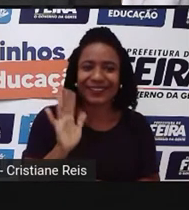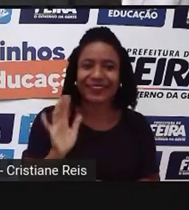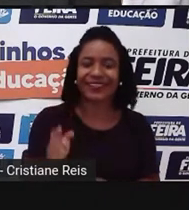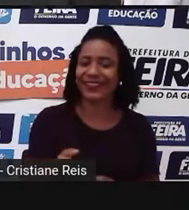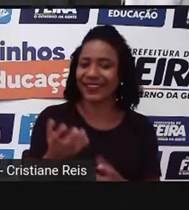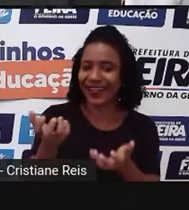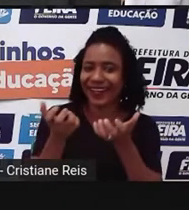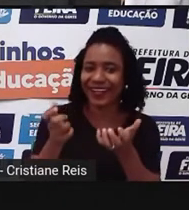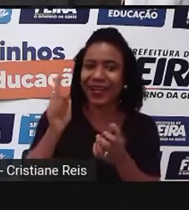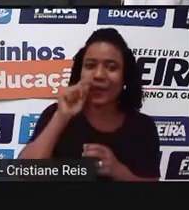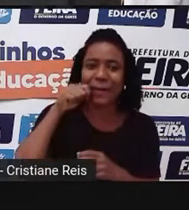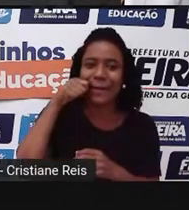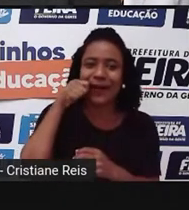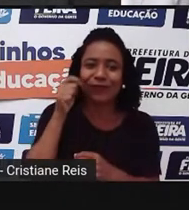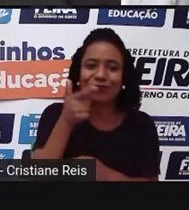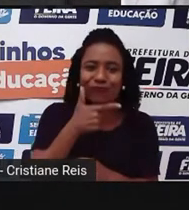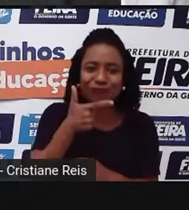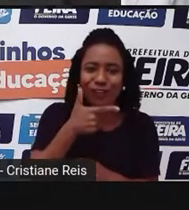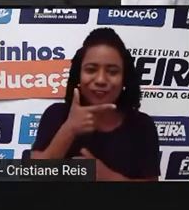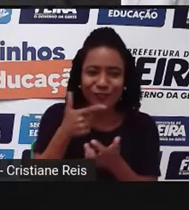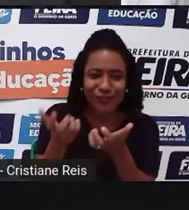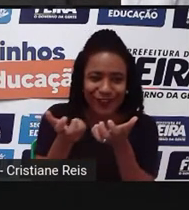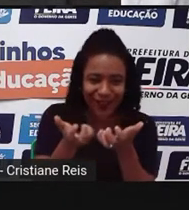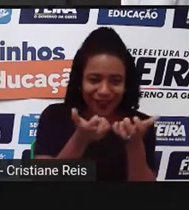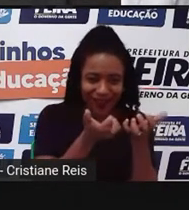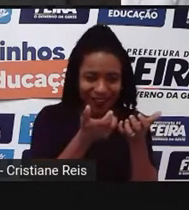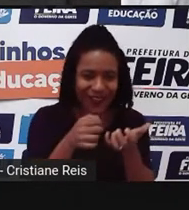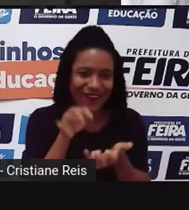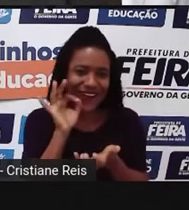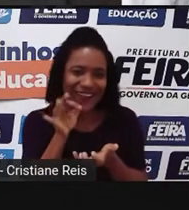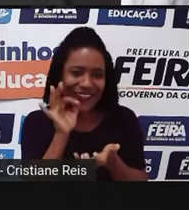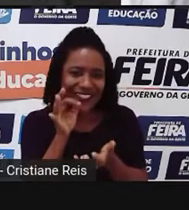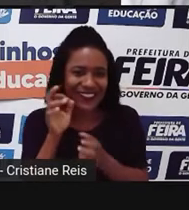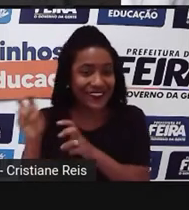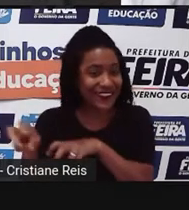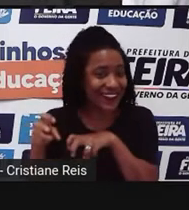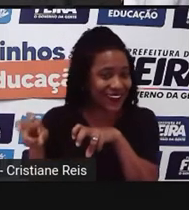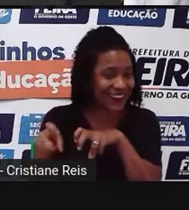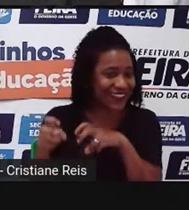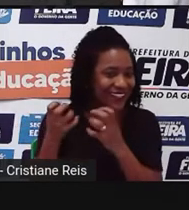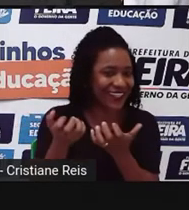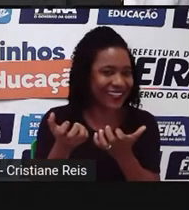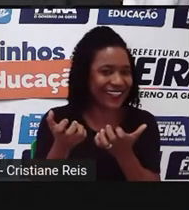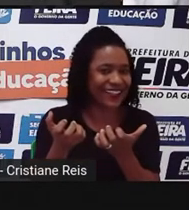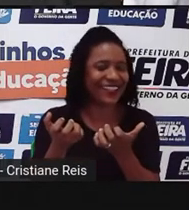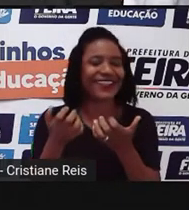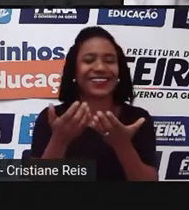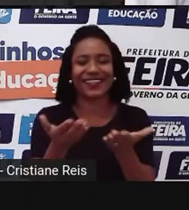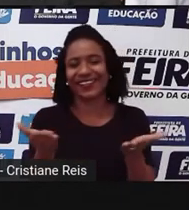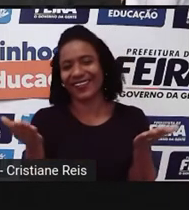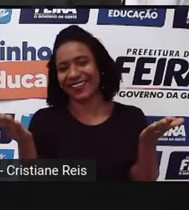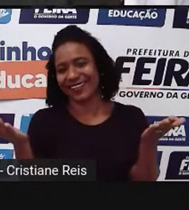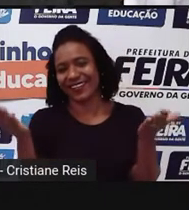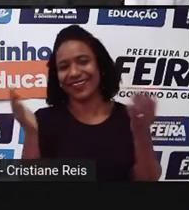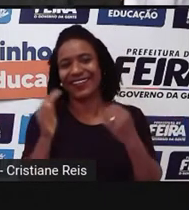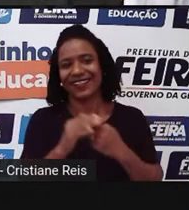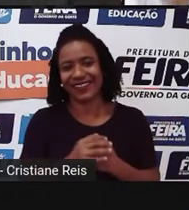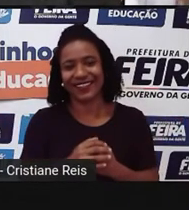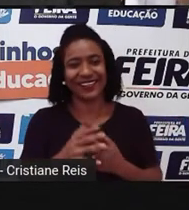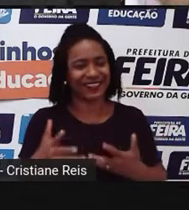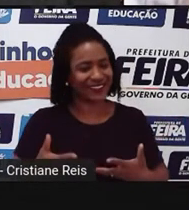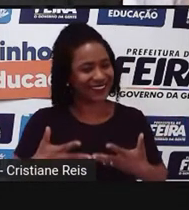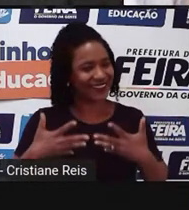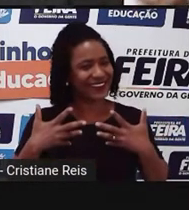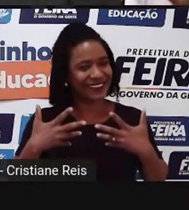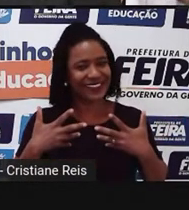quer um pãozinho de queijo, né? Com um cafezinho da fazenda. Então aí, né? Já se animou.